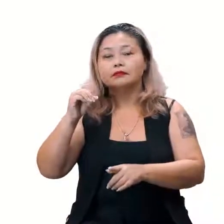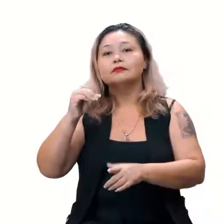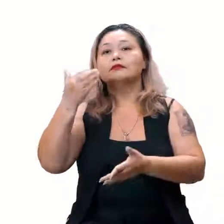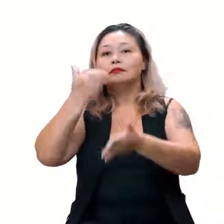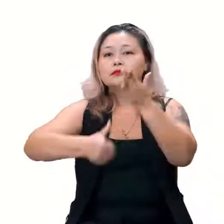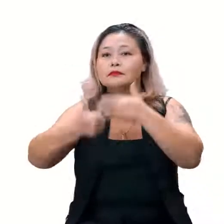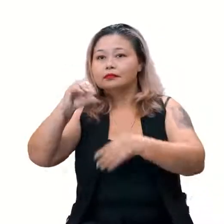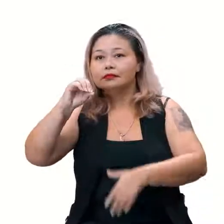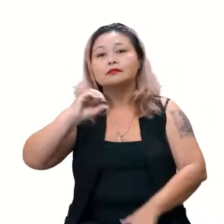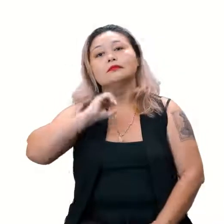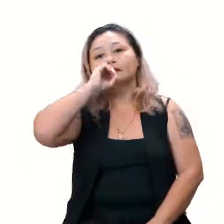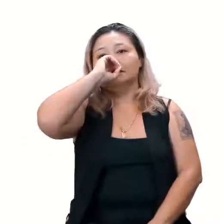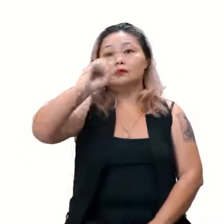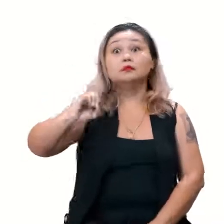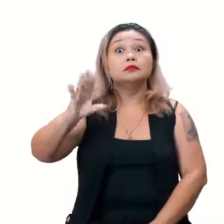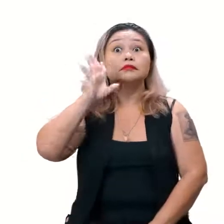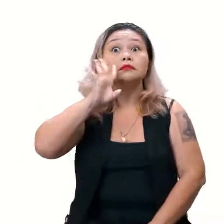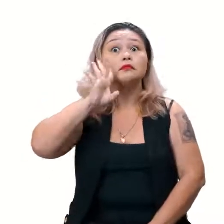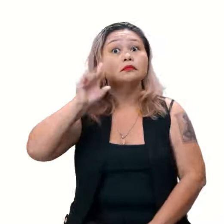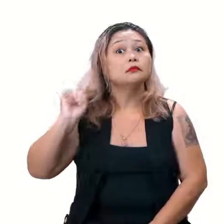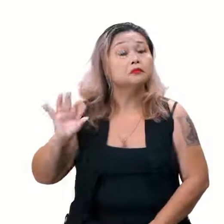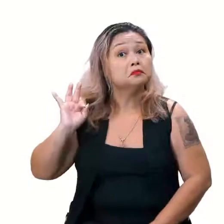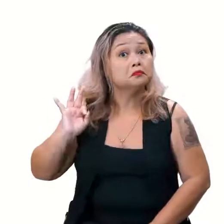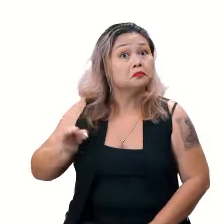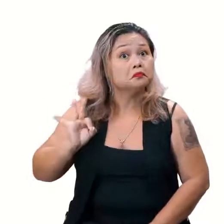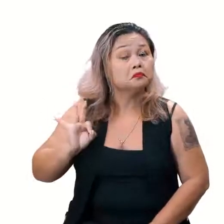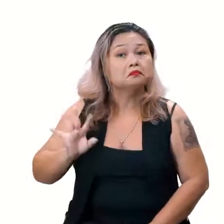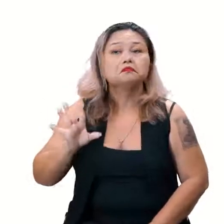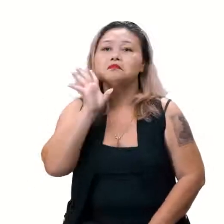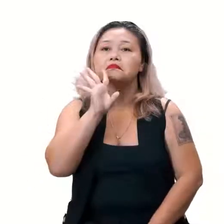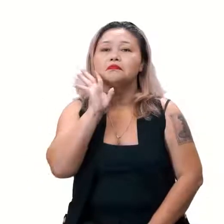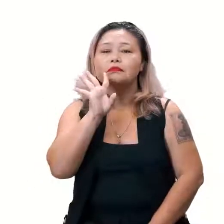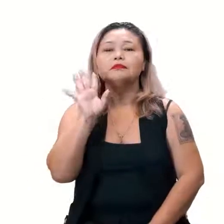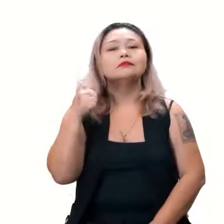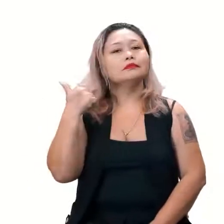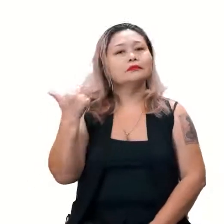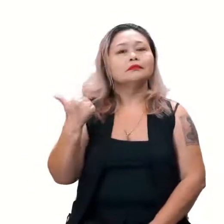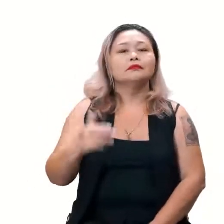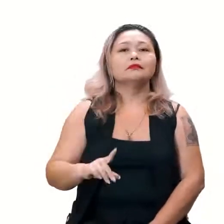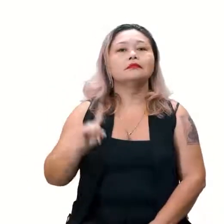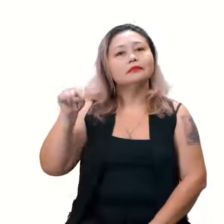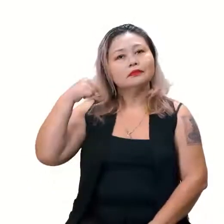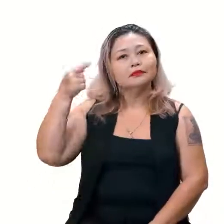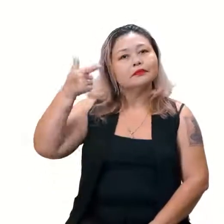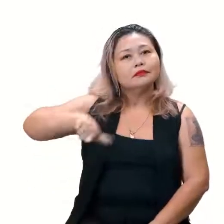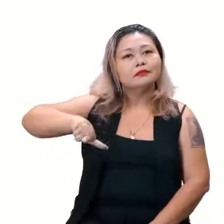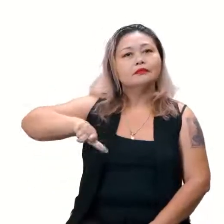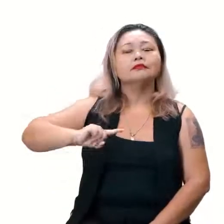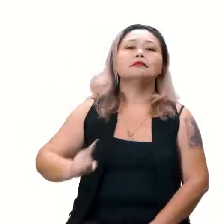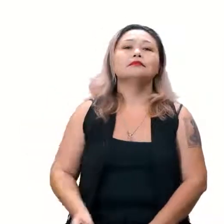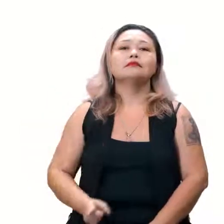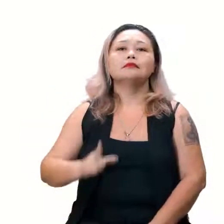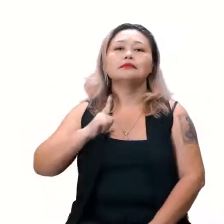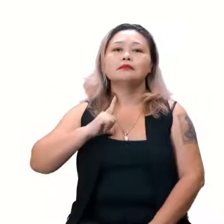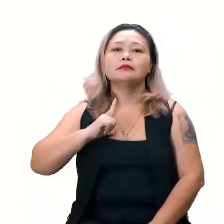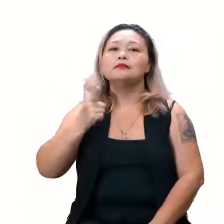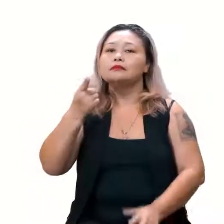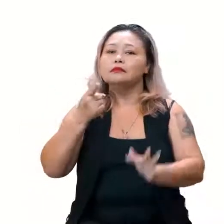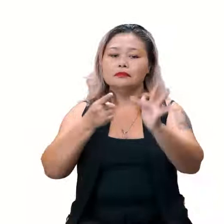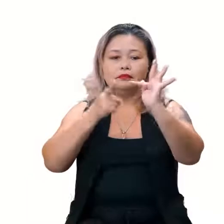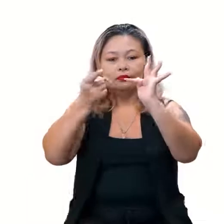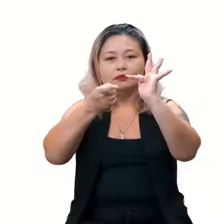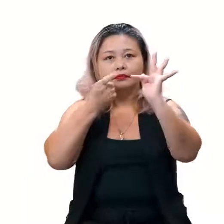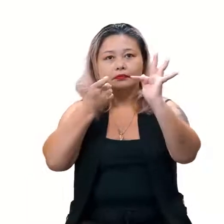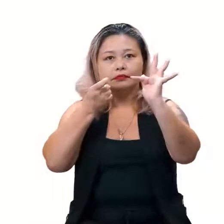10? Zero. Olha que legal. Deu certo, Fica bem bacana mesmo, né? Bem bacana. Vamos tentar aqui de novo? Vamos. F de X é